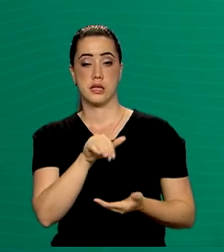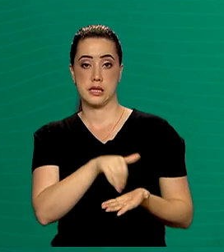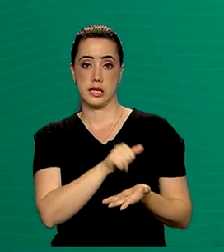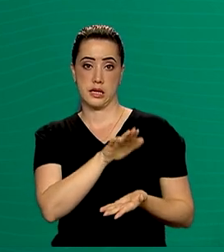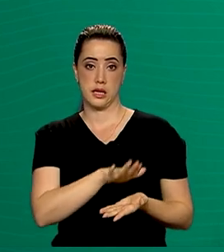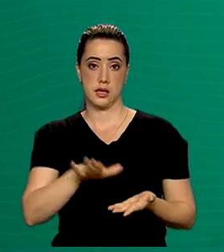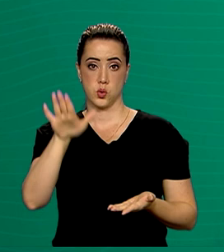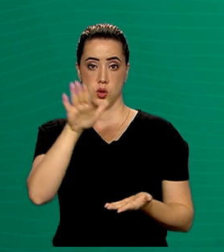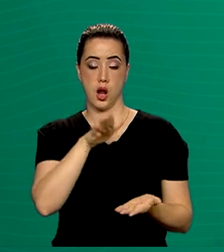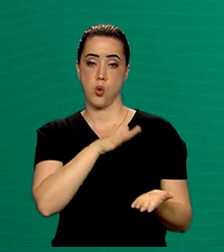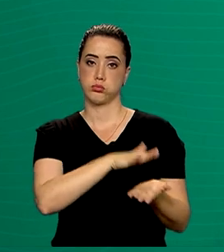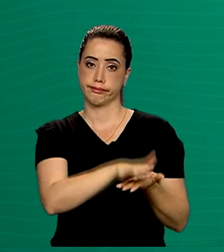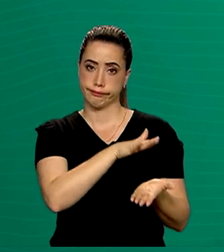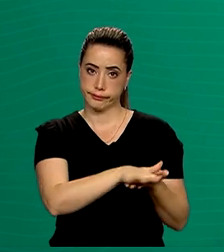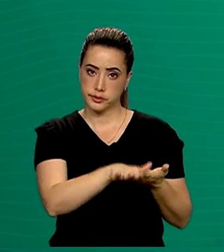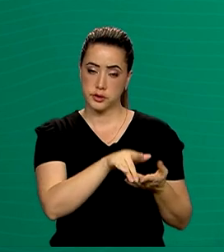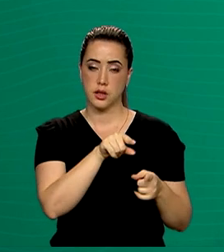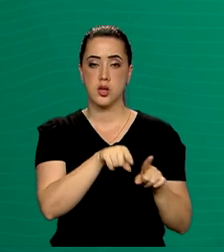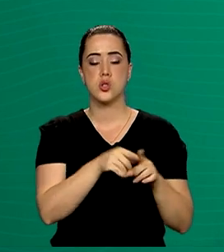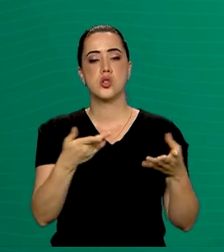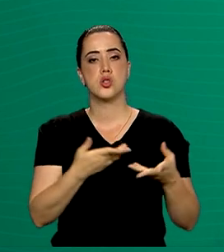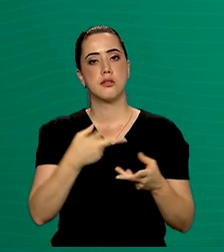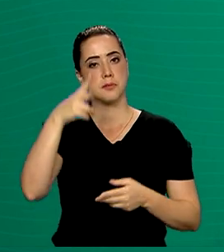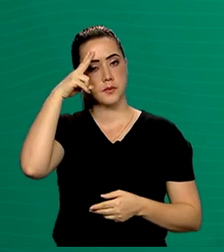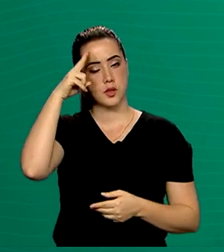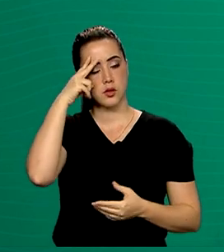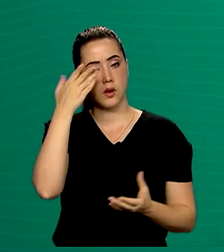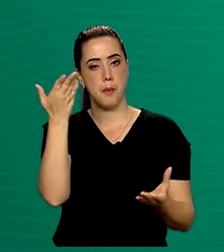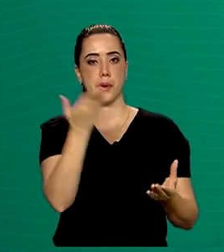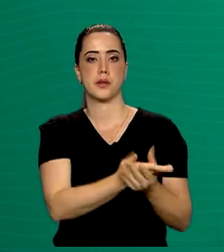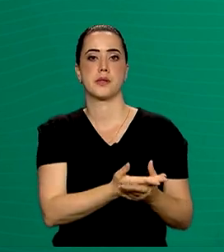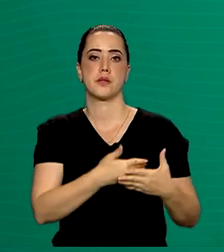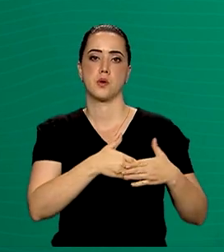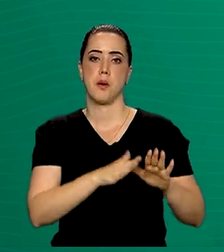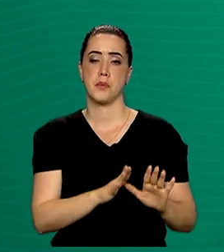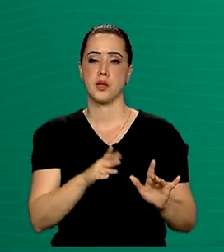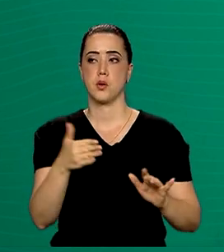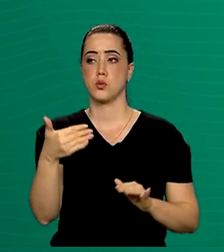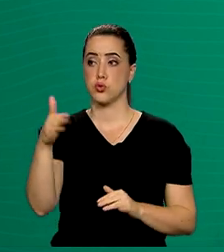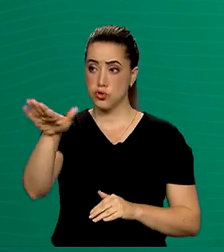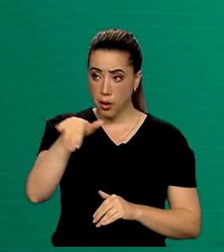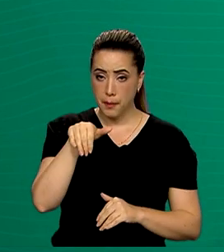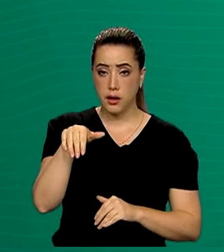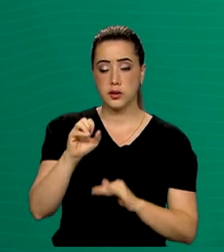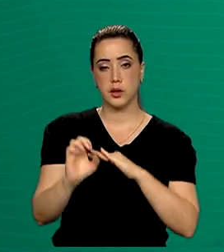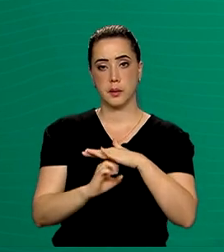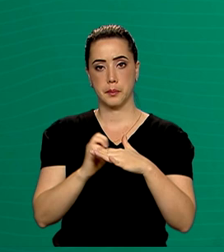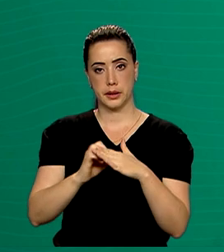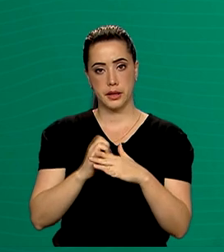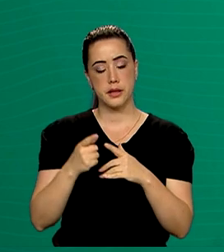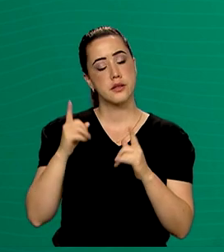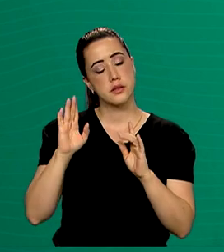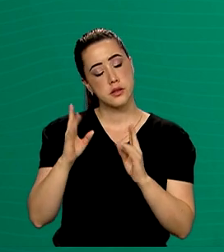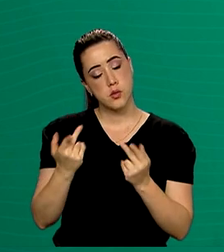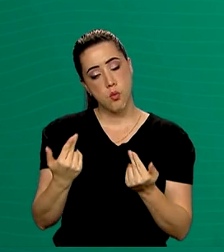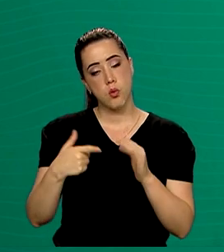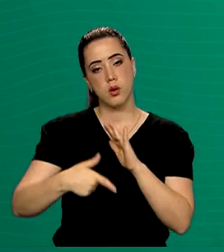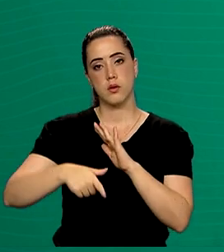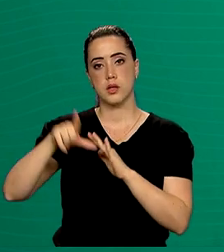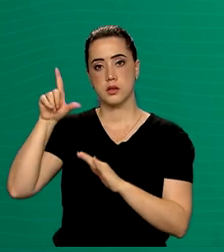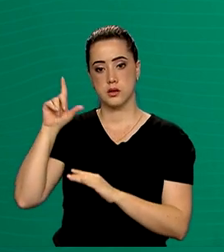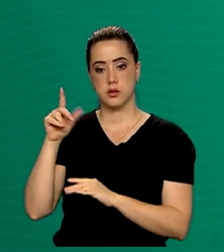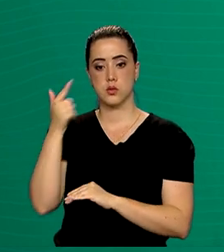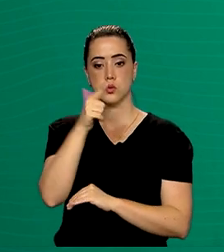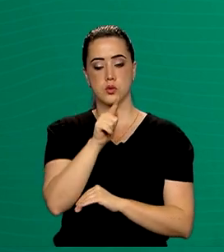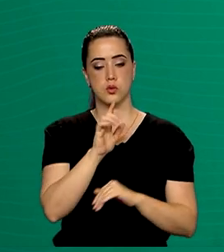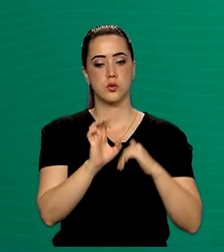Consumidor, que hoje, segunda-feira, está instaurando o processo, chamando a empresa como anteriormente havia sido feito em relação a